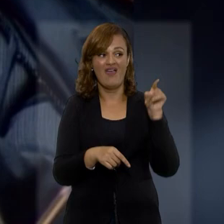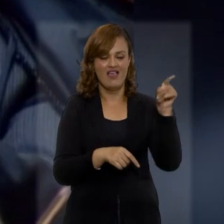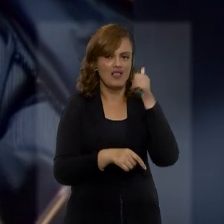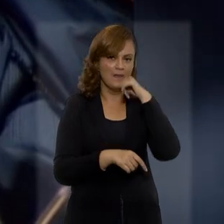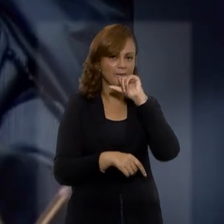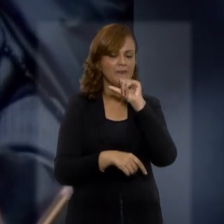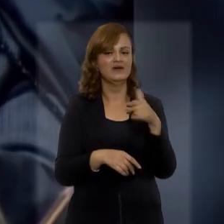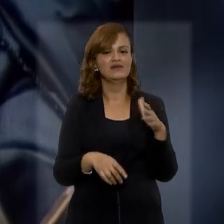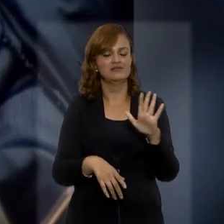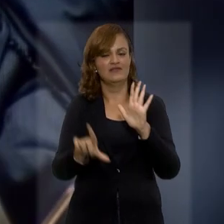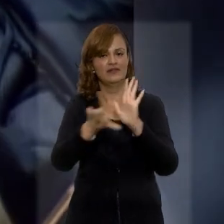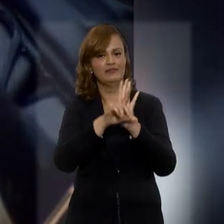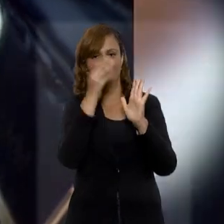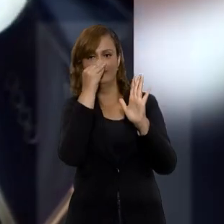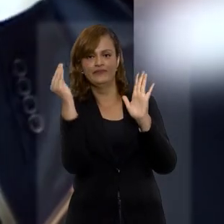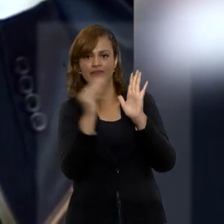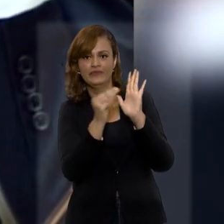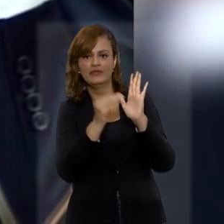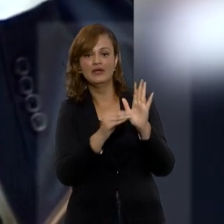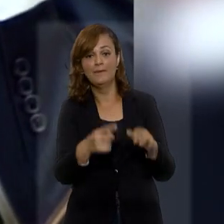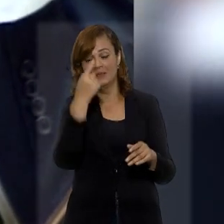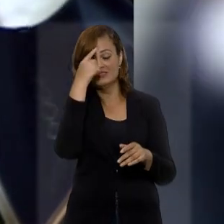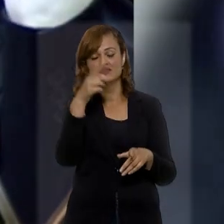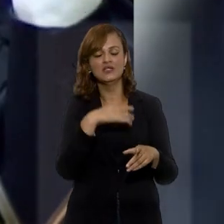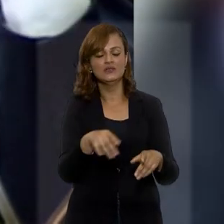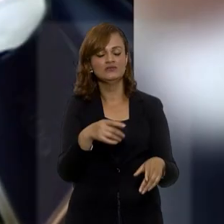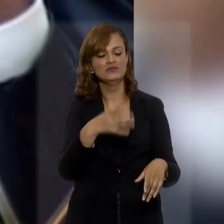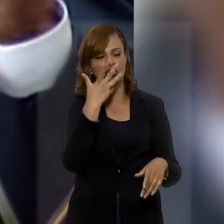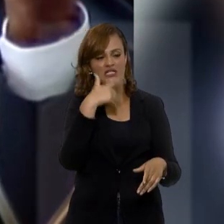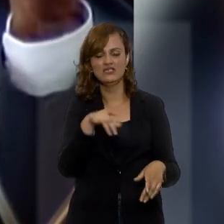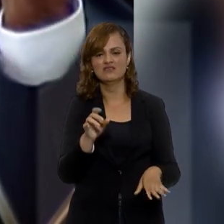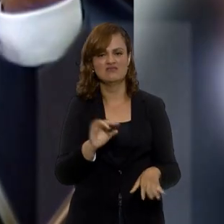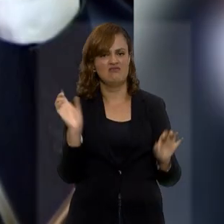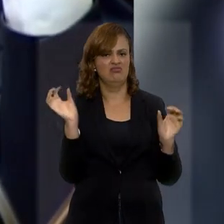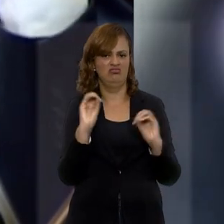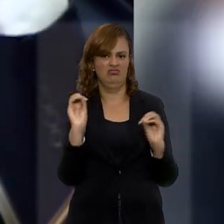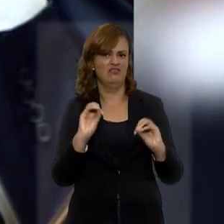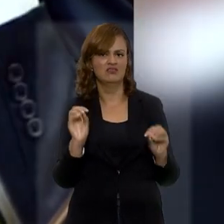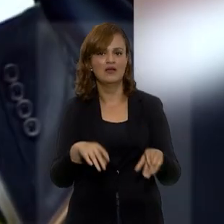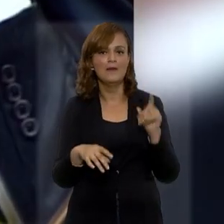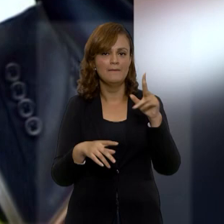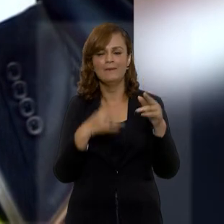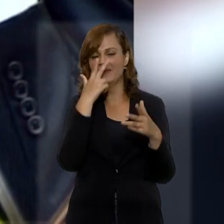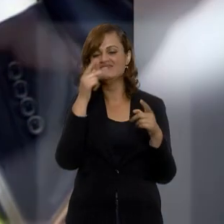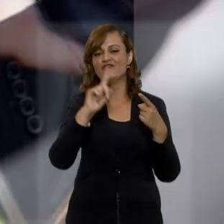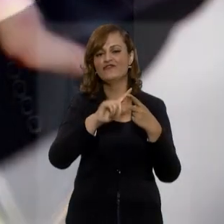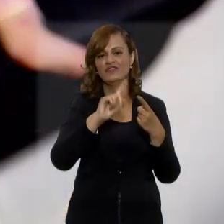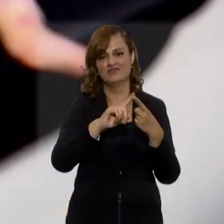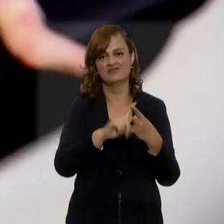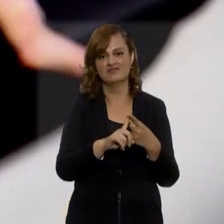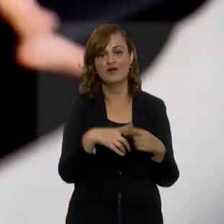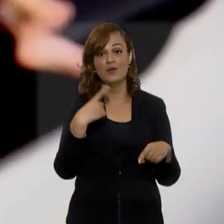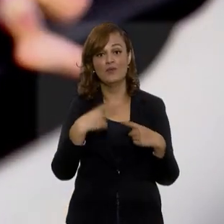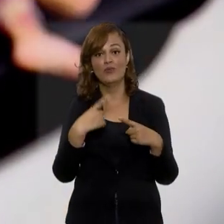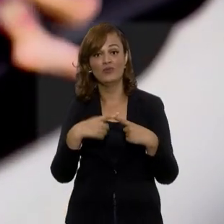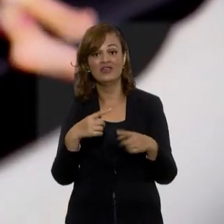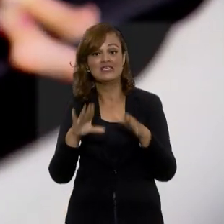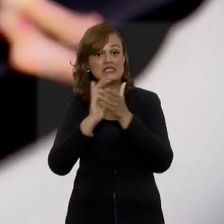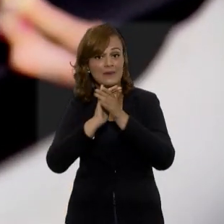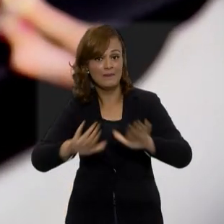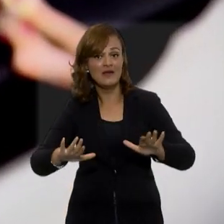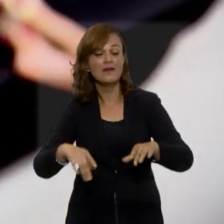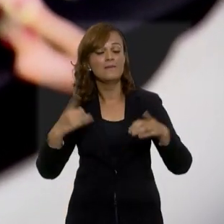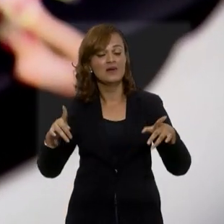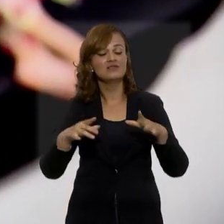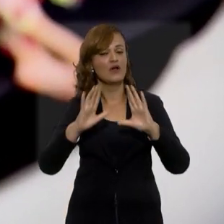as ações da genitora contrariavam o princípio do melhor interesse das crianças. Porque mesmo com a separação, é importante manter ambiente